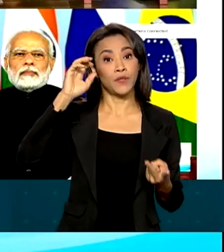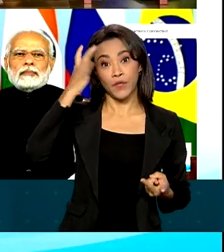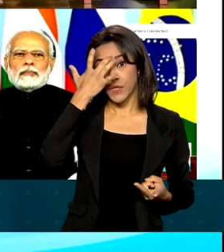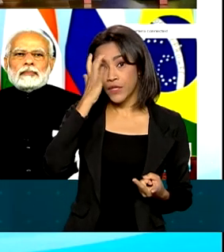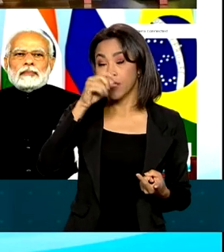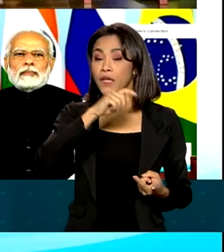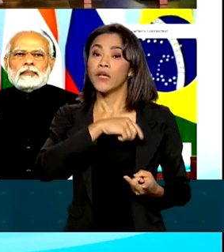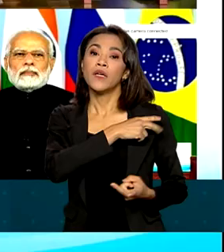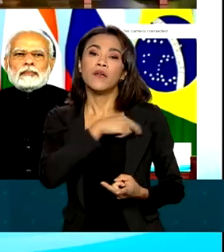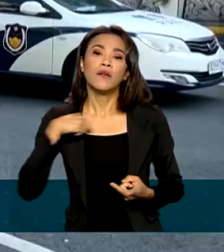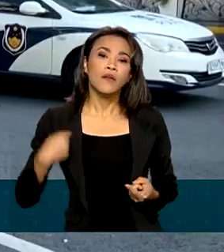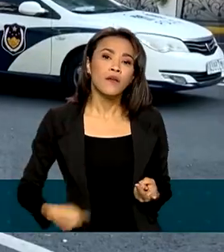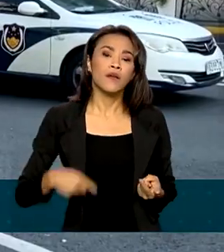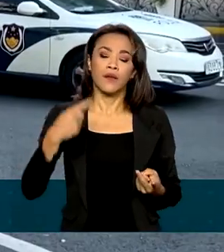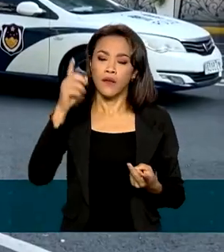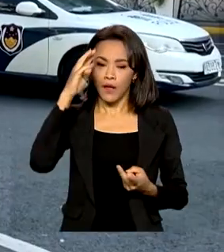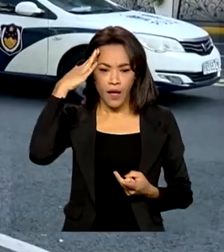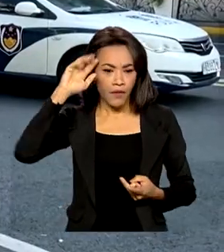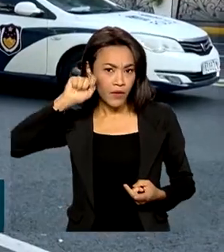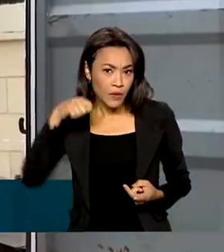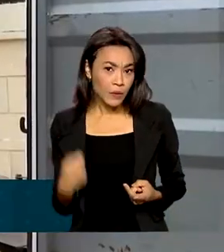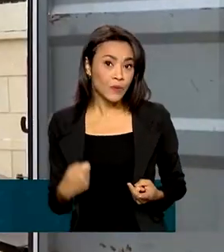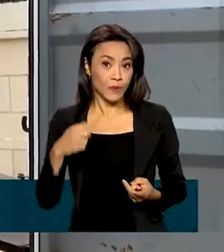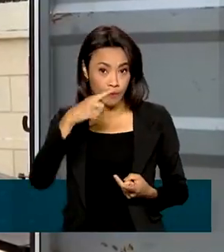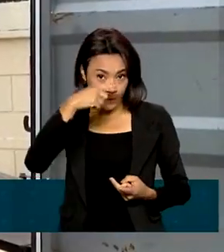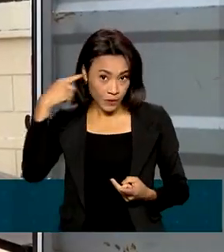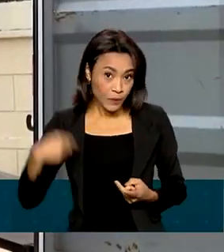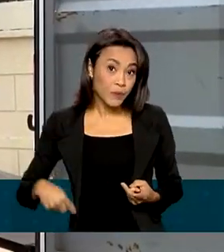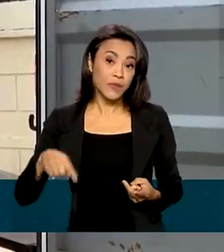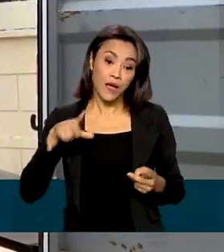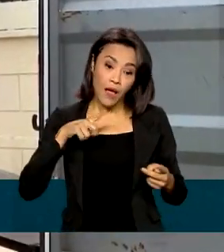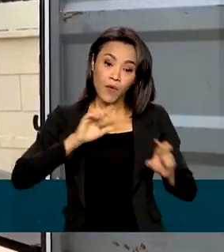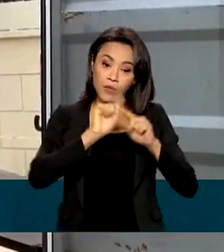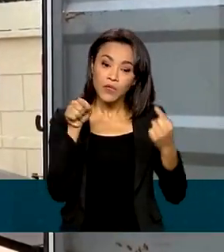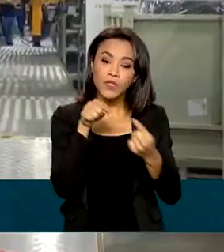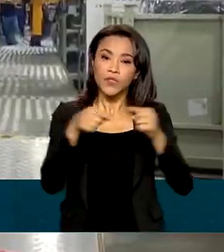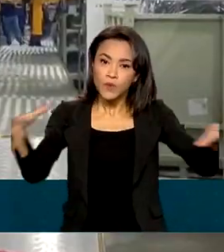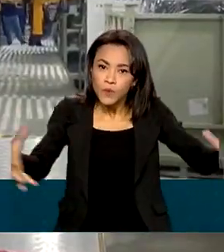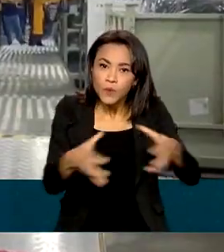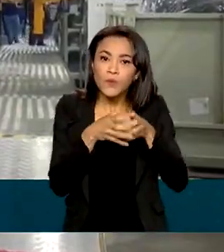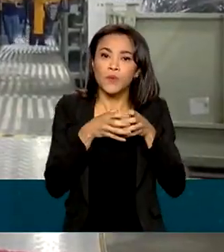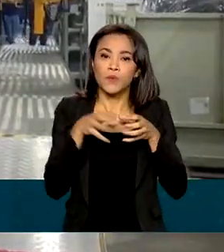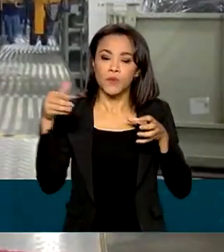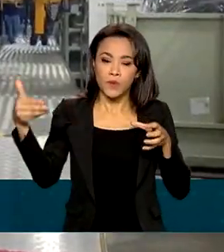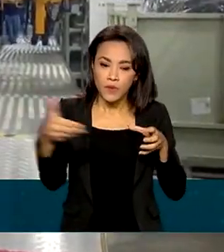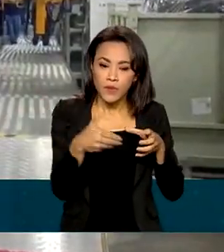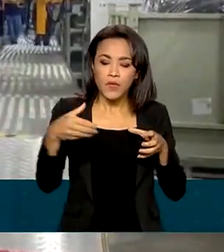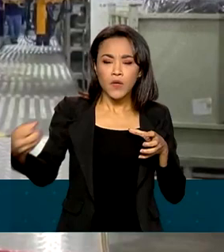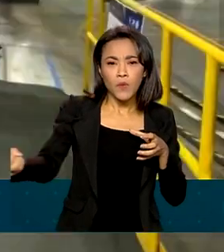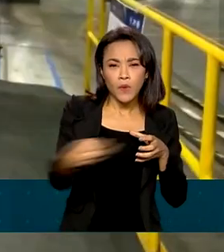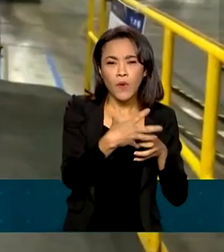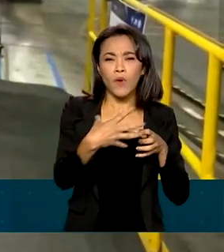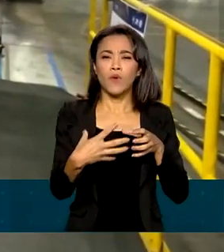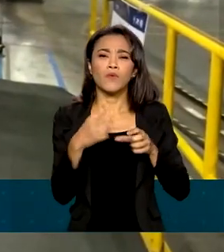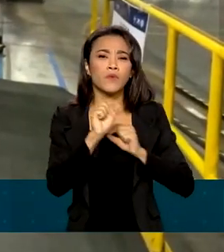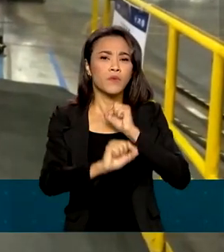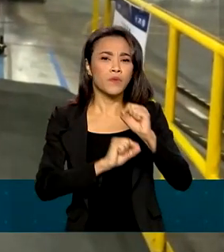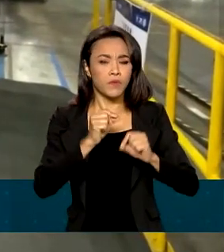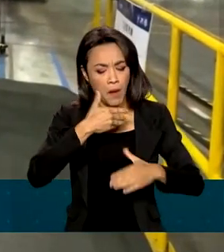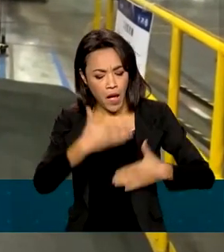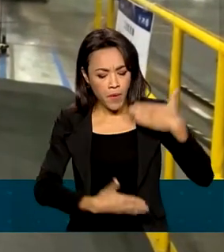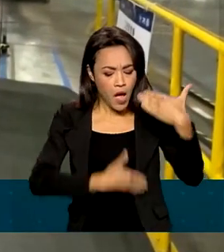África do Sul e Rússia, tem como tema promover a parceria BRICS e inaugurar uma nova era para o